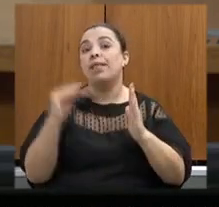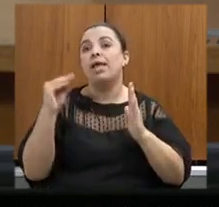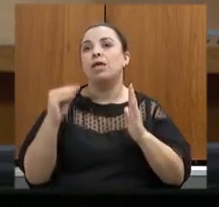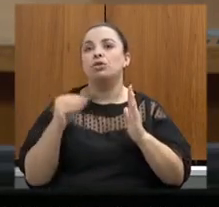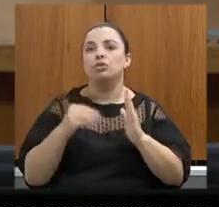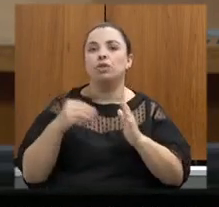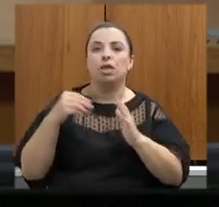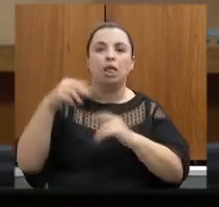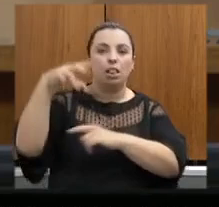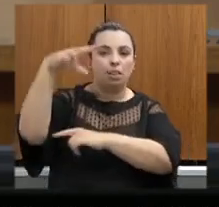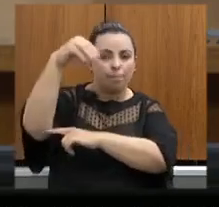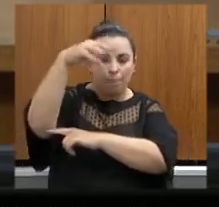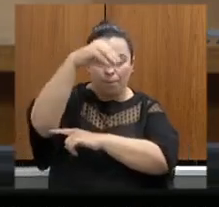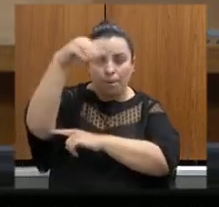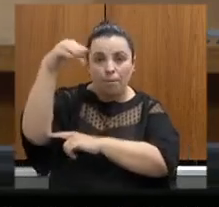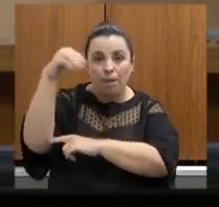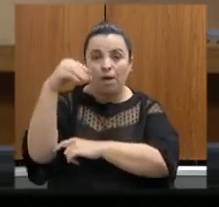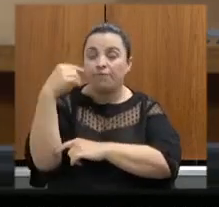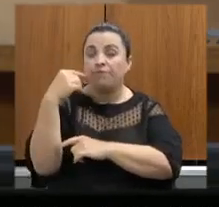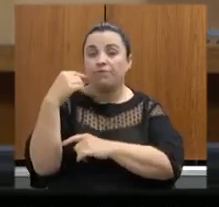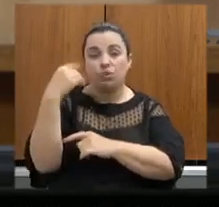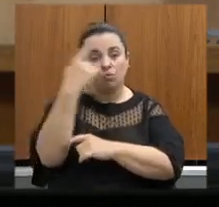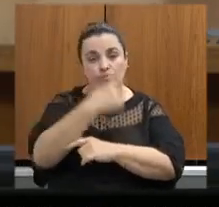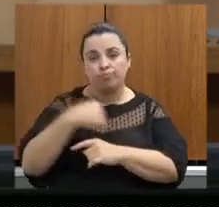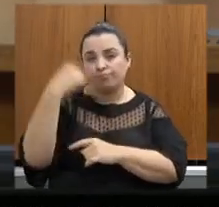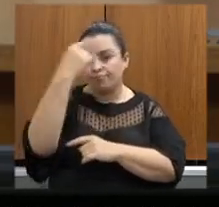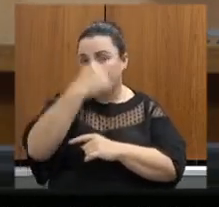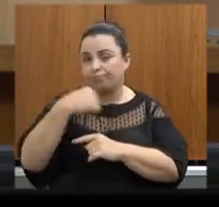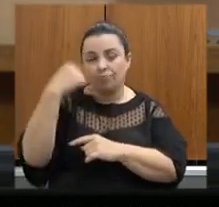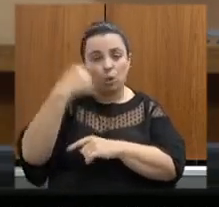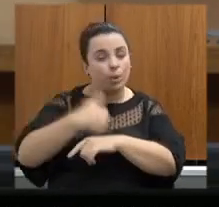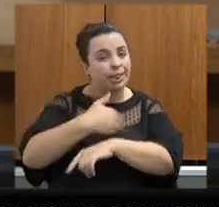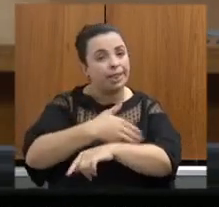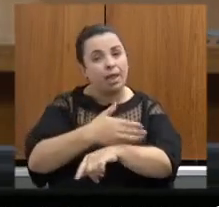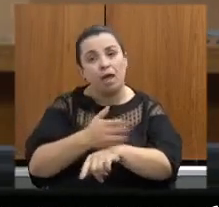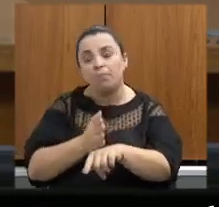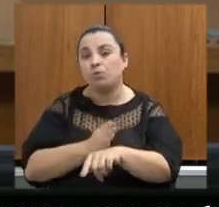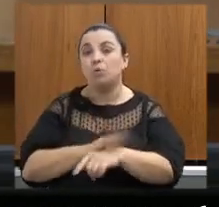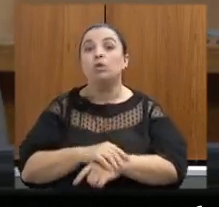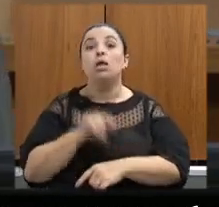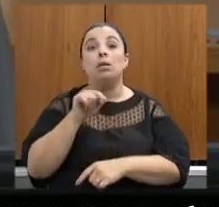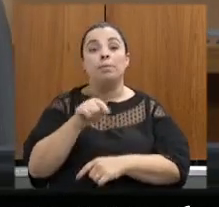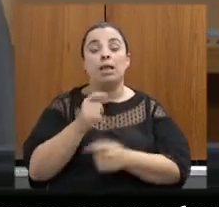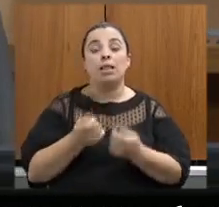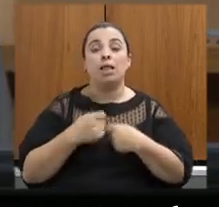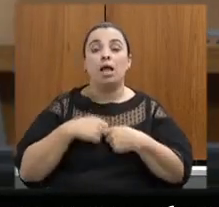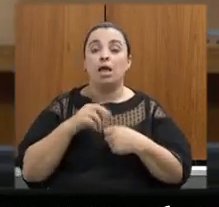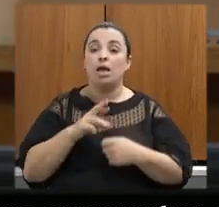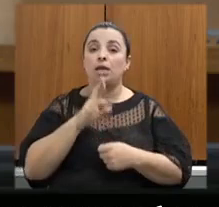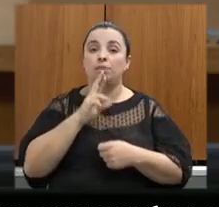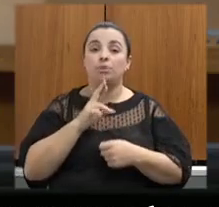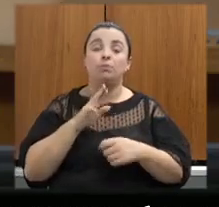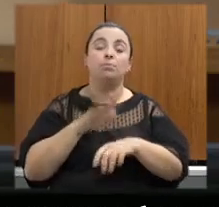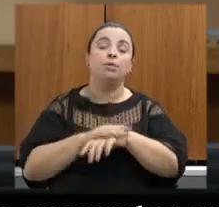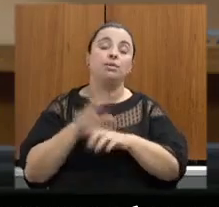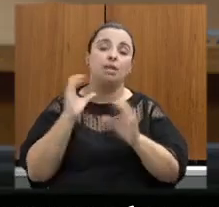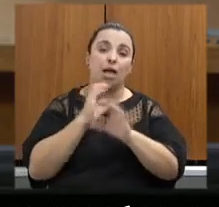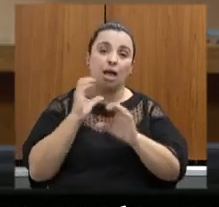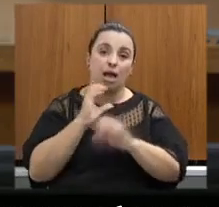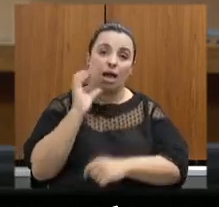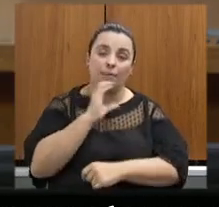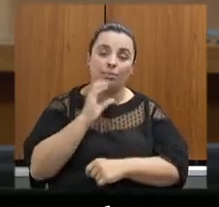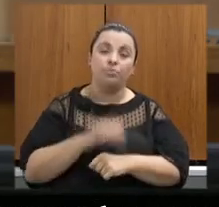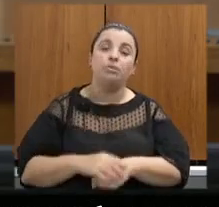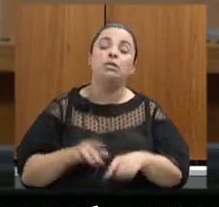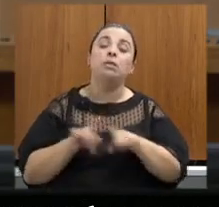possa diminuir esse tempo de resposta ainda mais além disso deputado estamos com um projeto estruturado